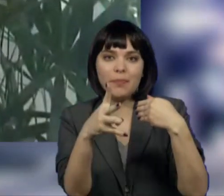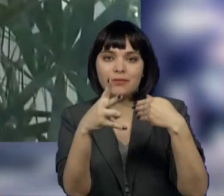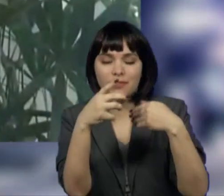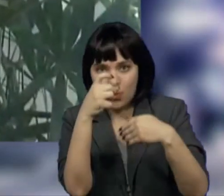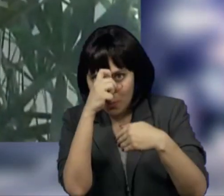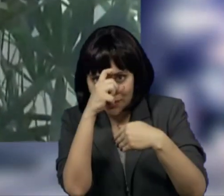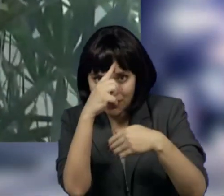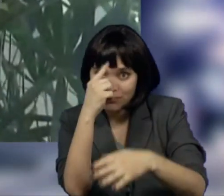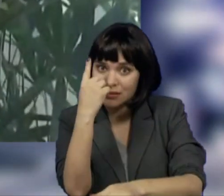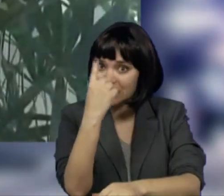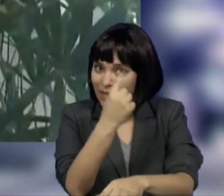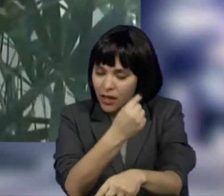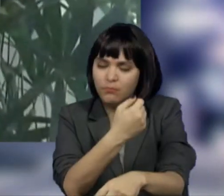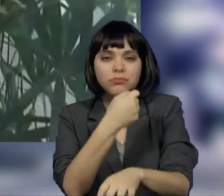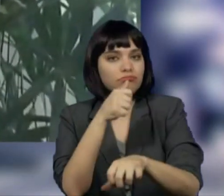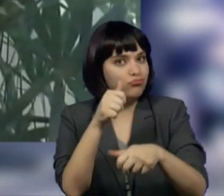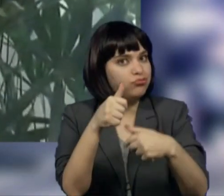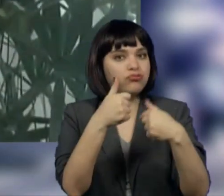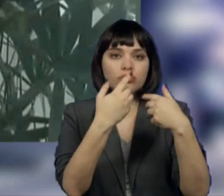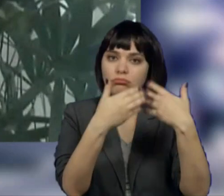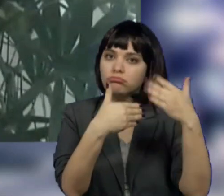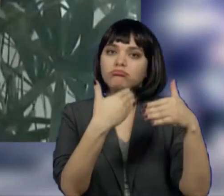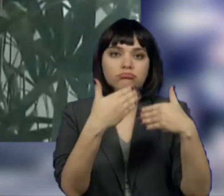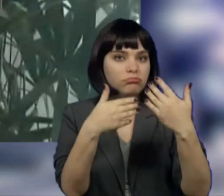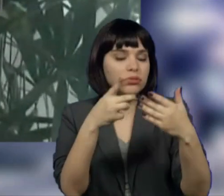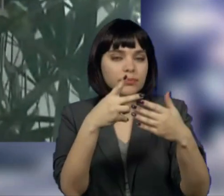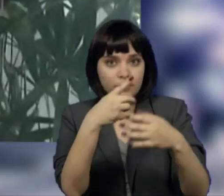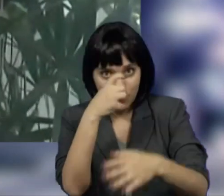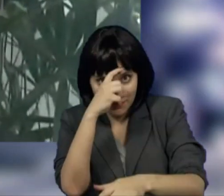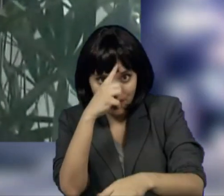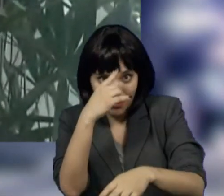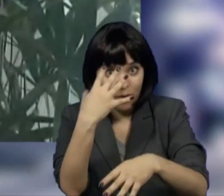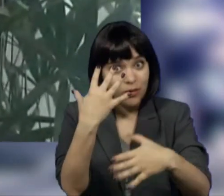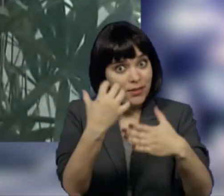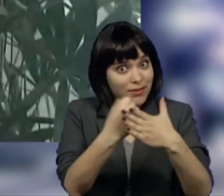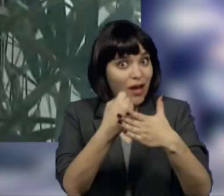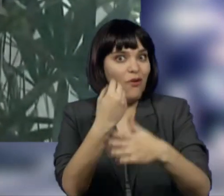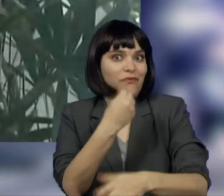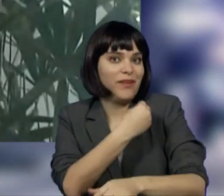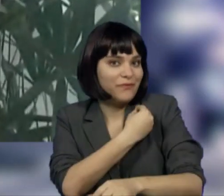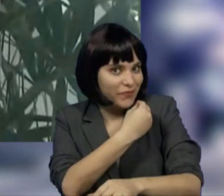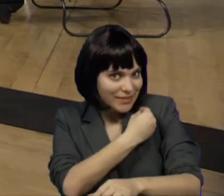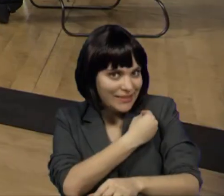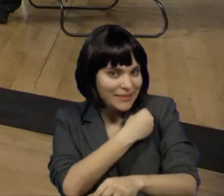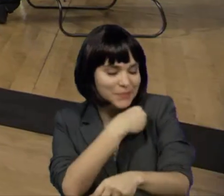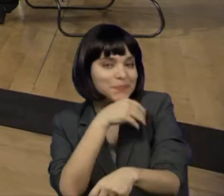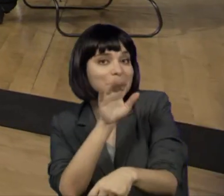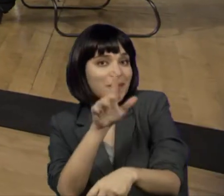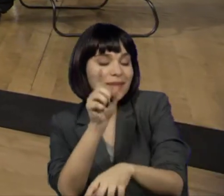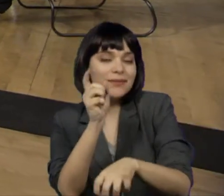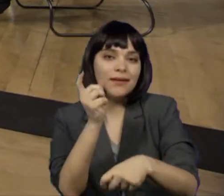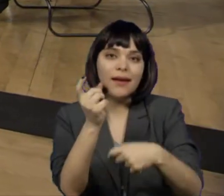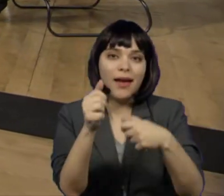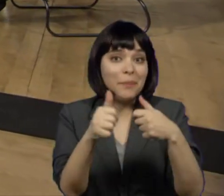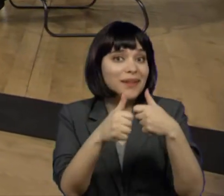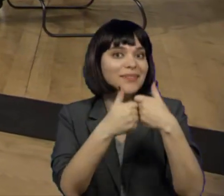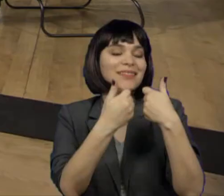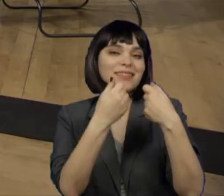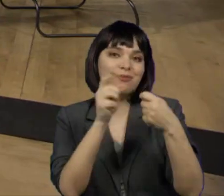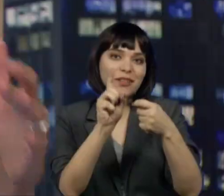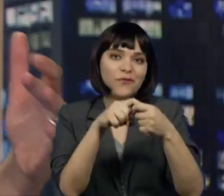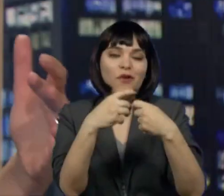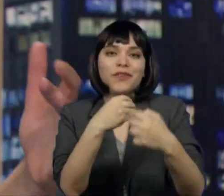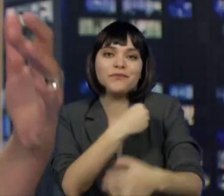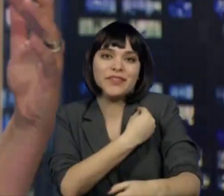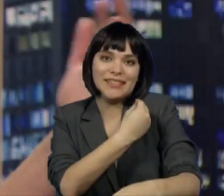salva vidas, mas é a reabilitação que devolve as vidas para a sociedade. Uma pausa nesse trabalho